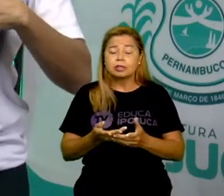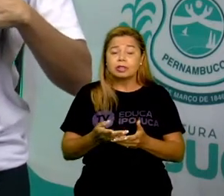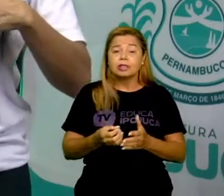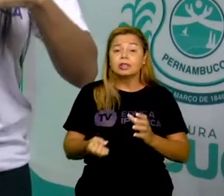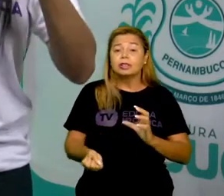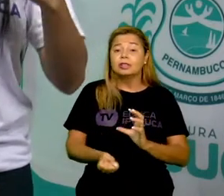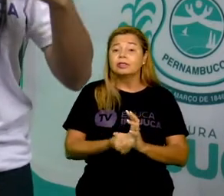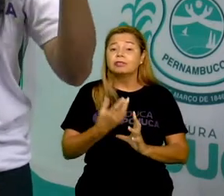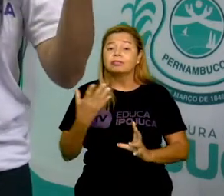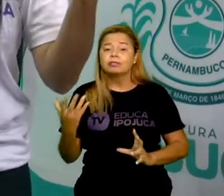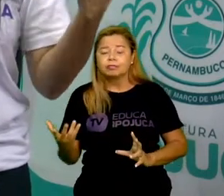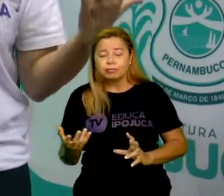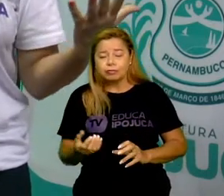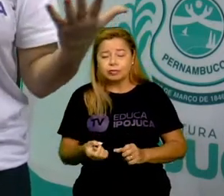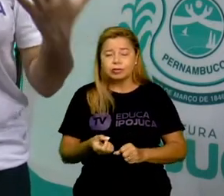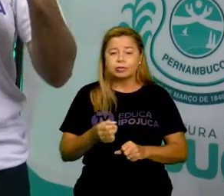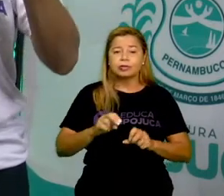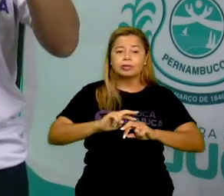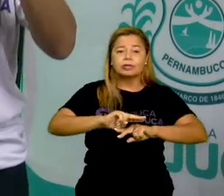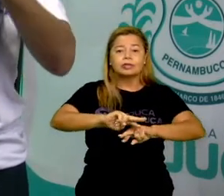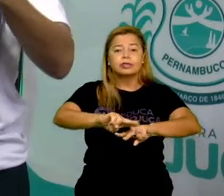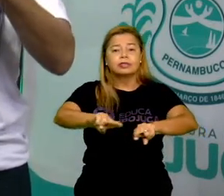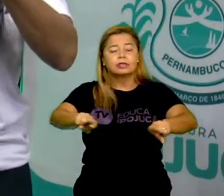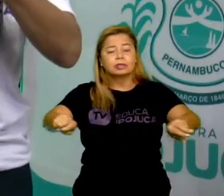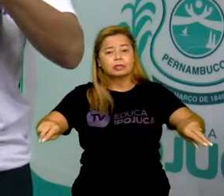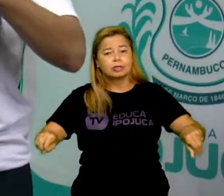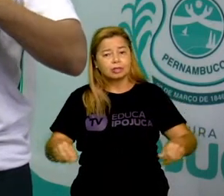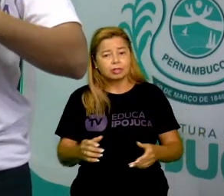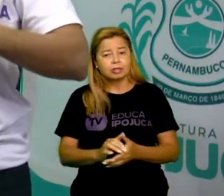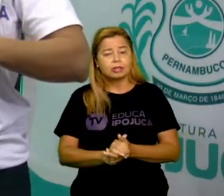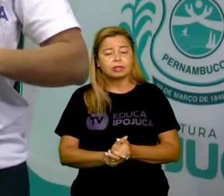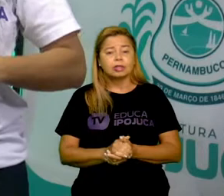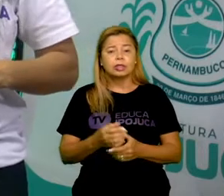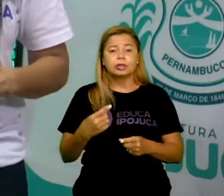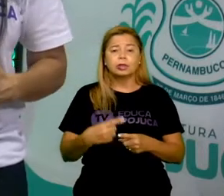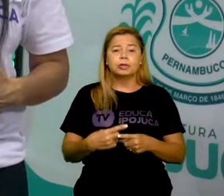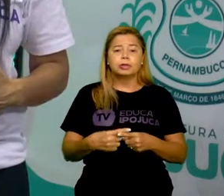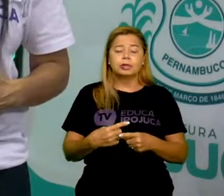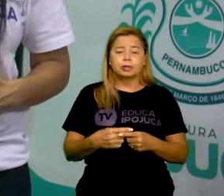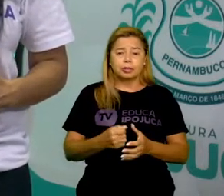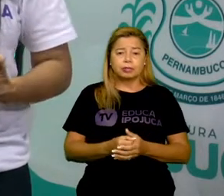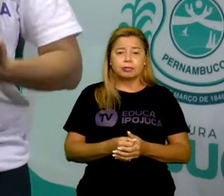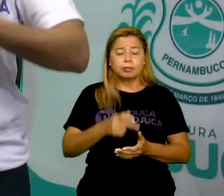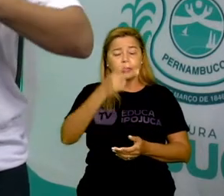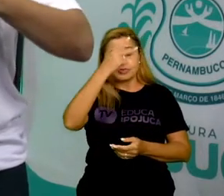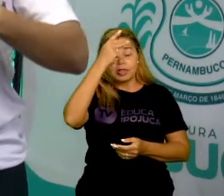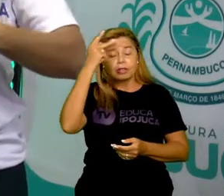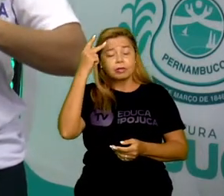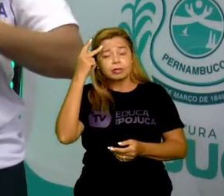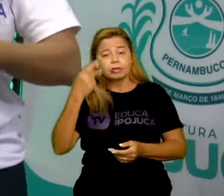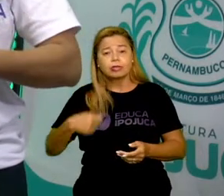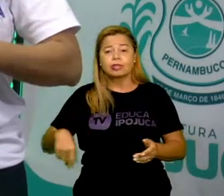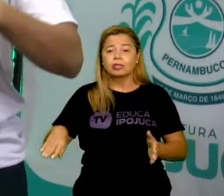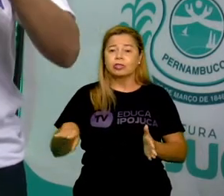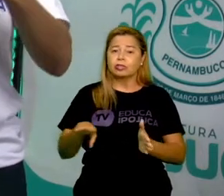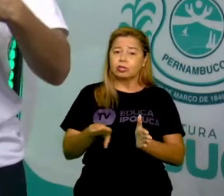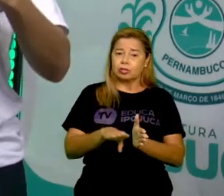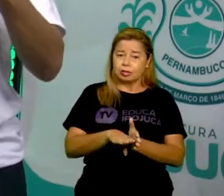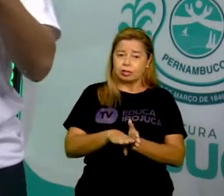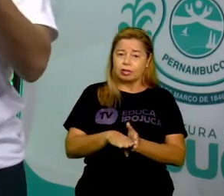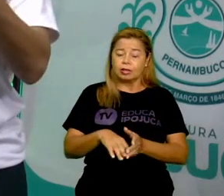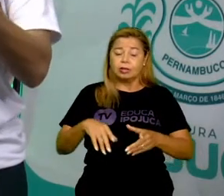Por quê? No território, porque quando as pessoas vieram de outros países para o nosso país,